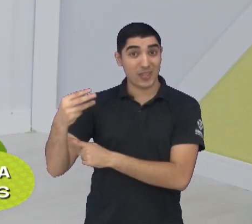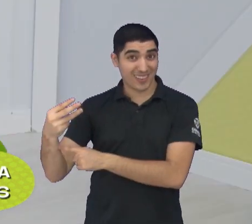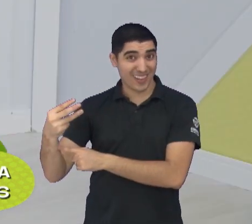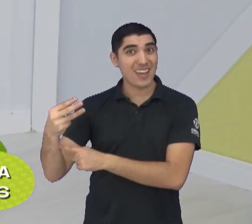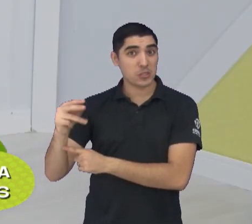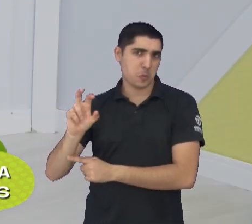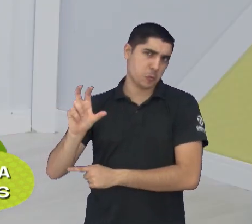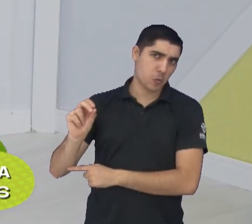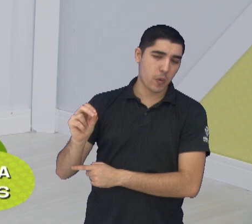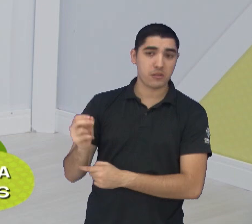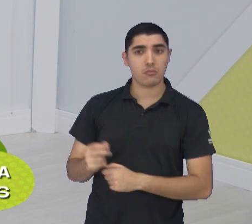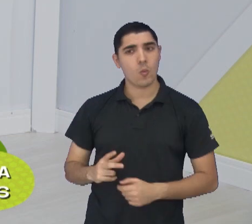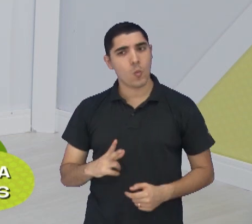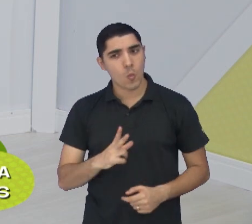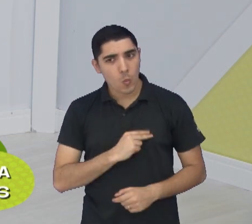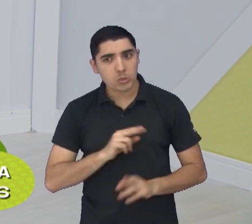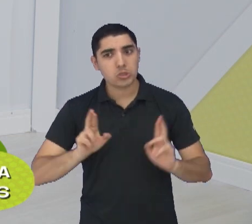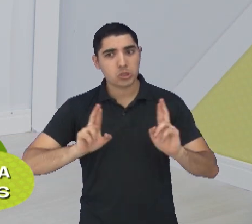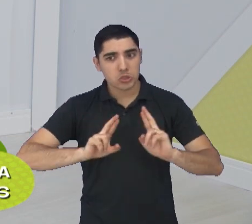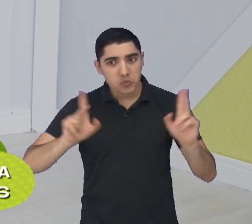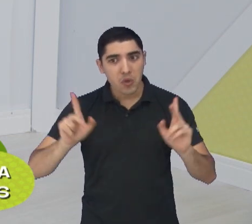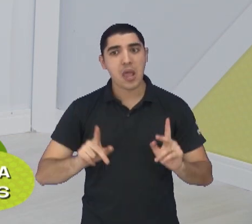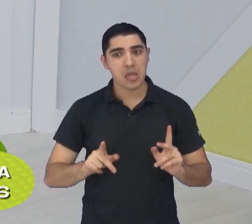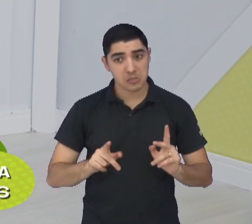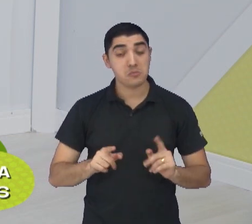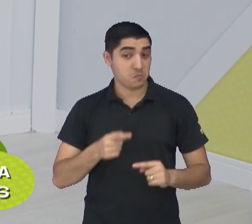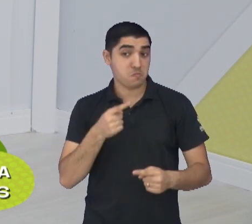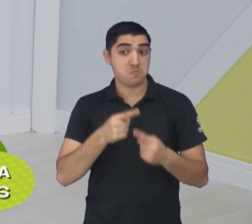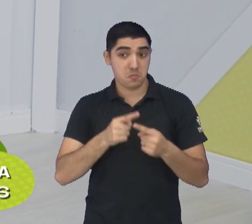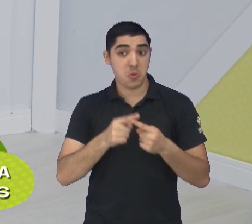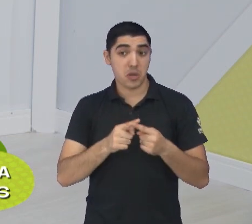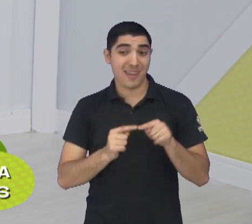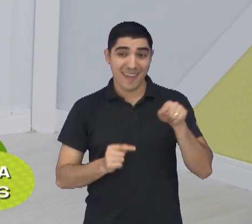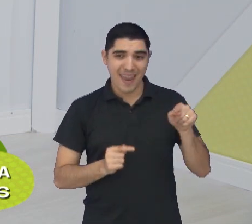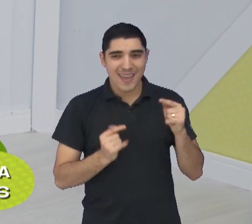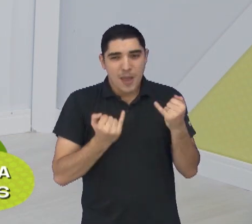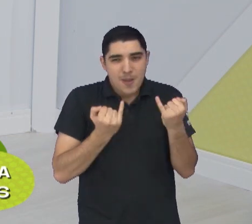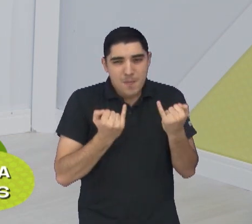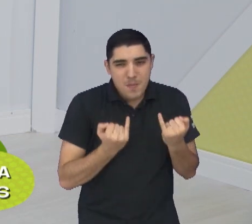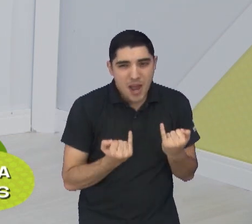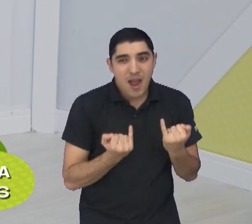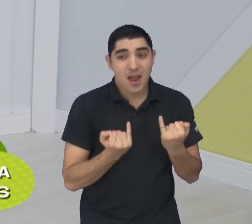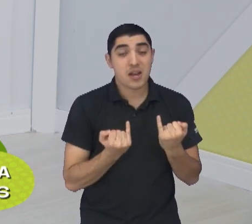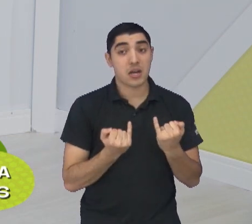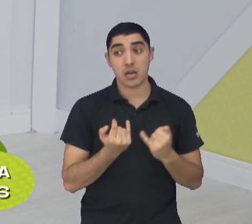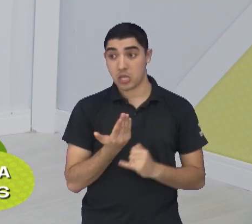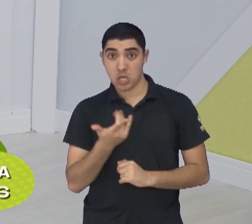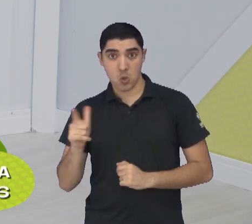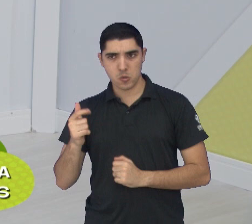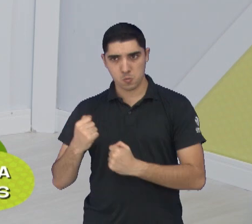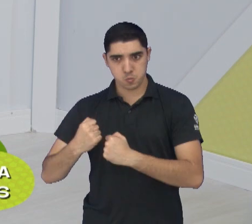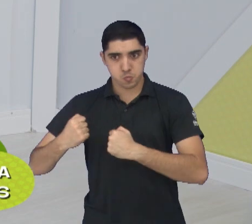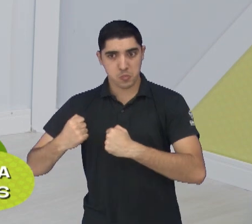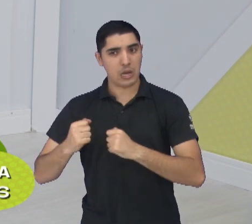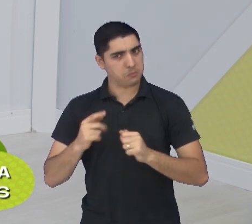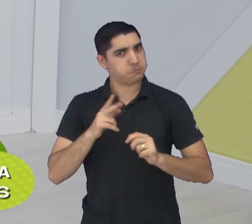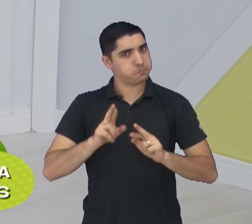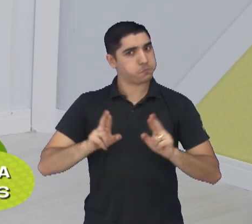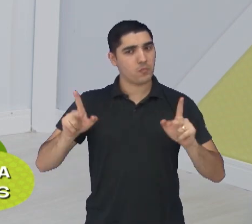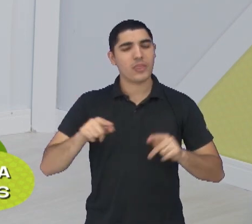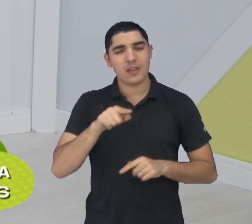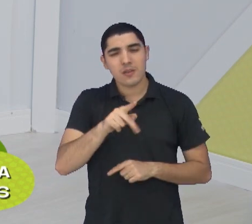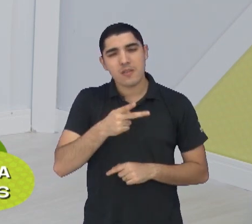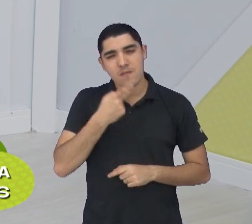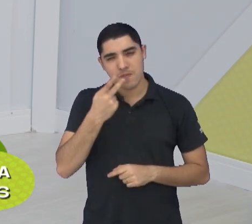Que, inclusive, dá muita diferença em termos de luta, né? Realmente, dá mais... Para ela, que é mais franzininha, realmente faz diferença. Você falou da violência